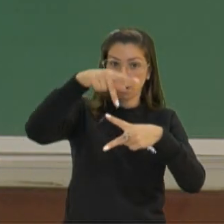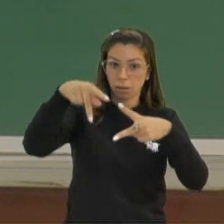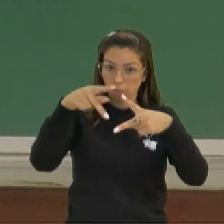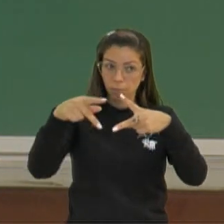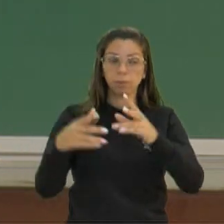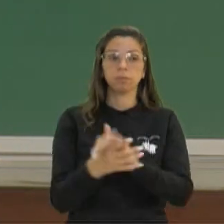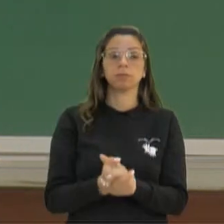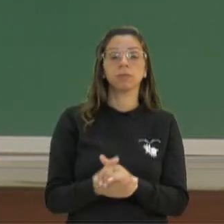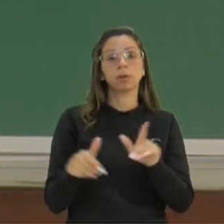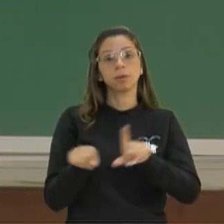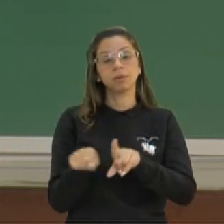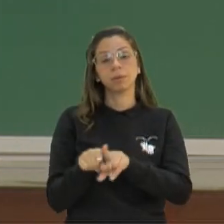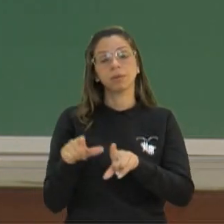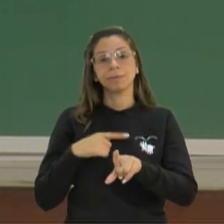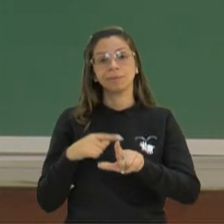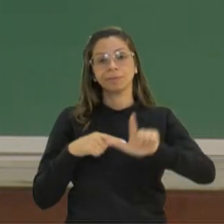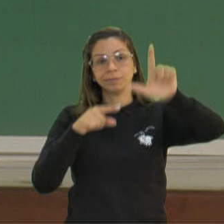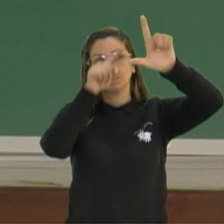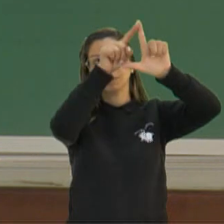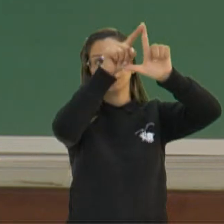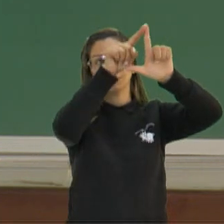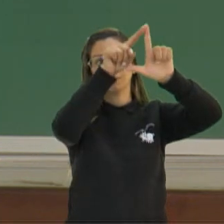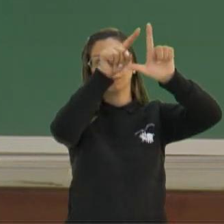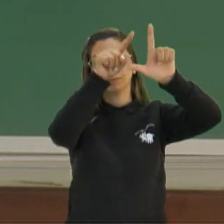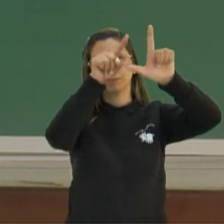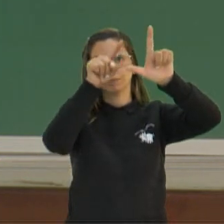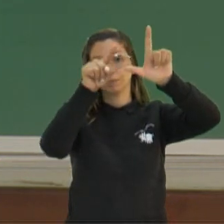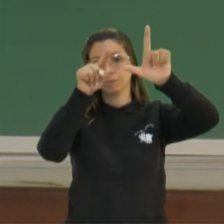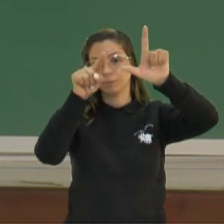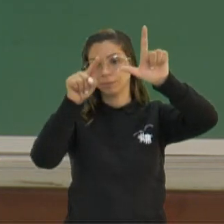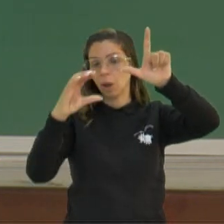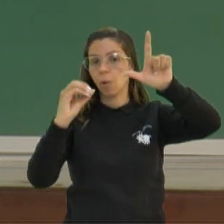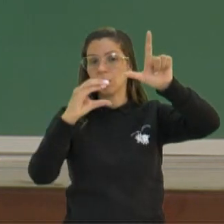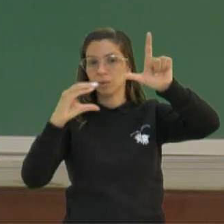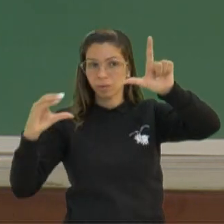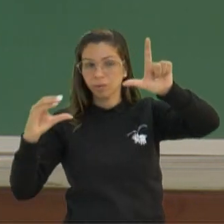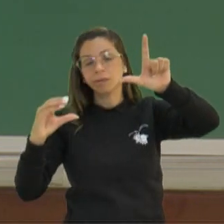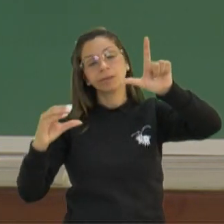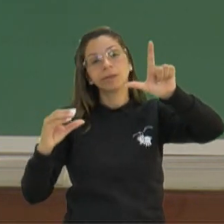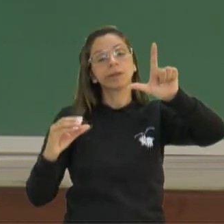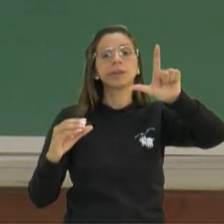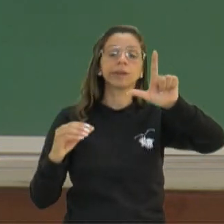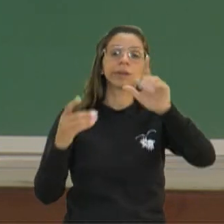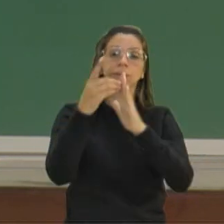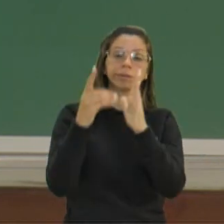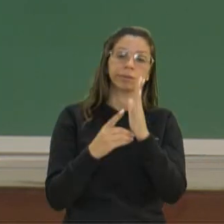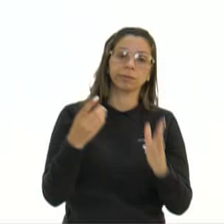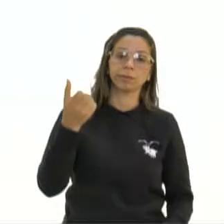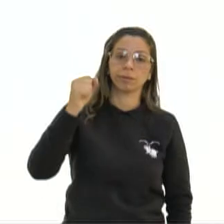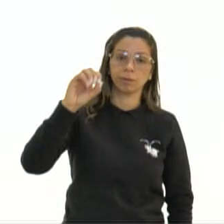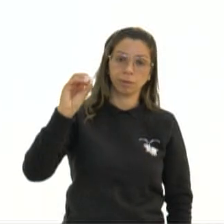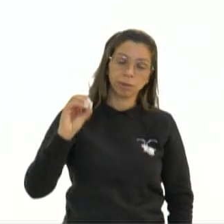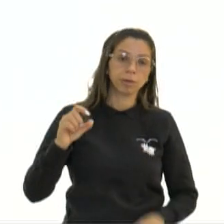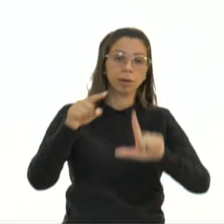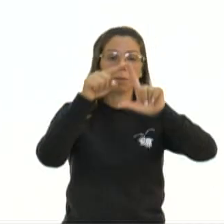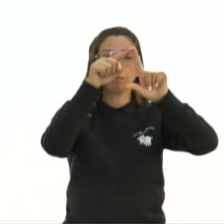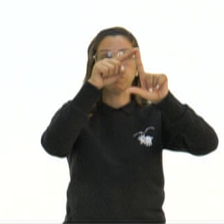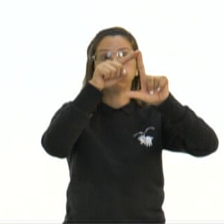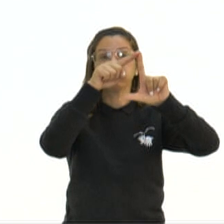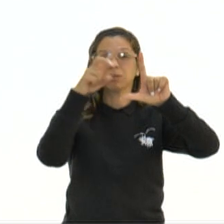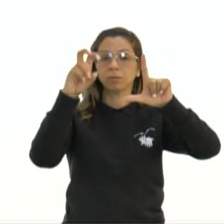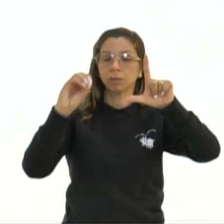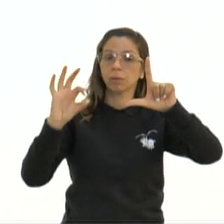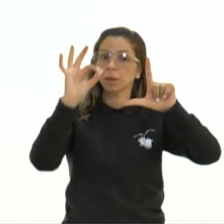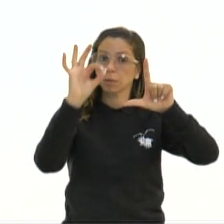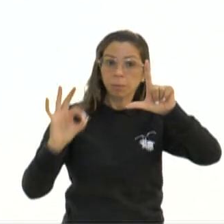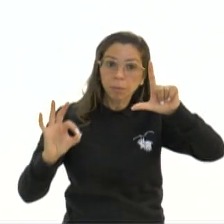declínio dos países ocidentais, da economia ocidental, que na década de 80 estava lá no auge, né. Mais de 50% do